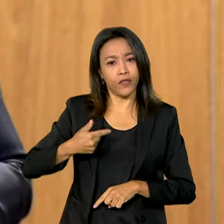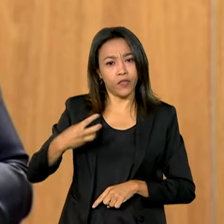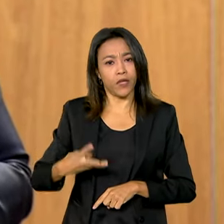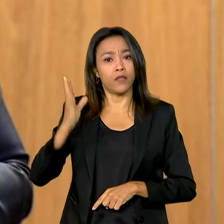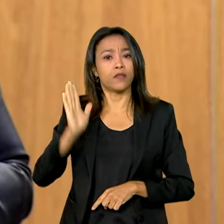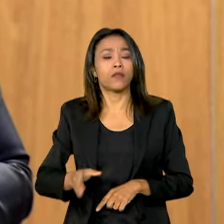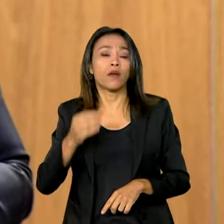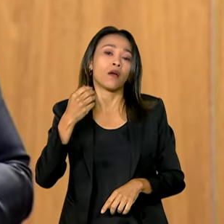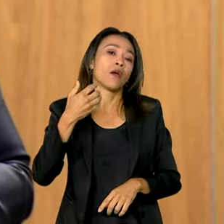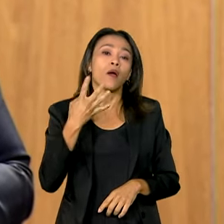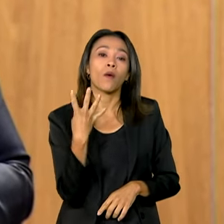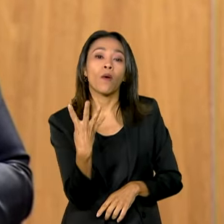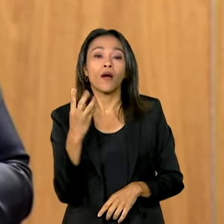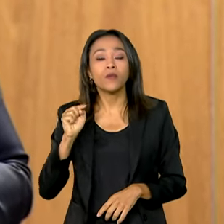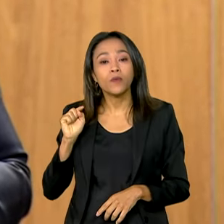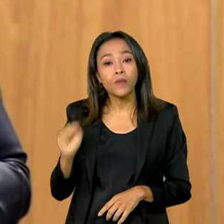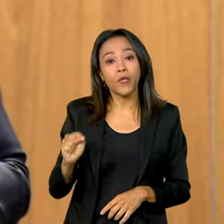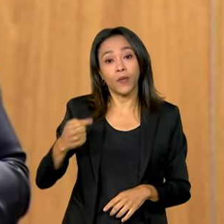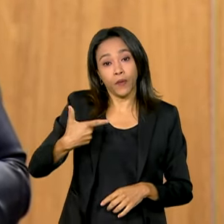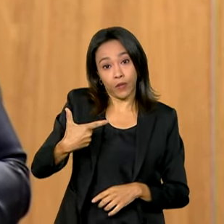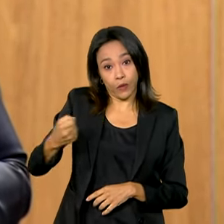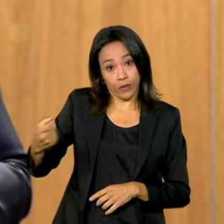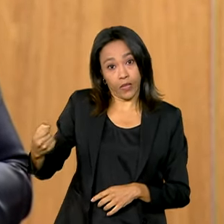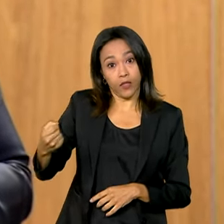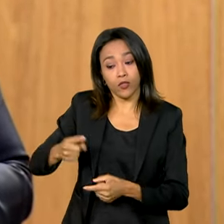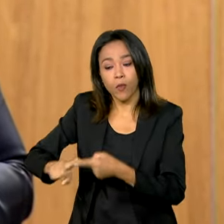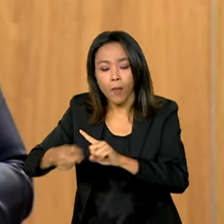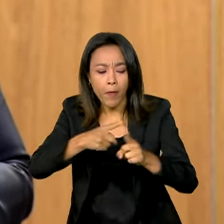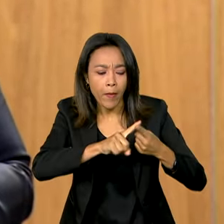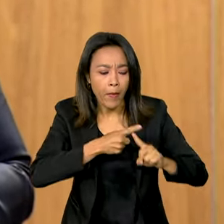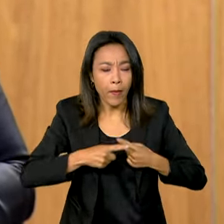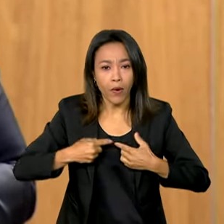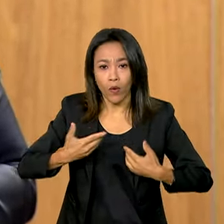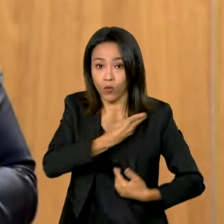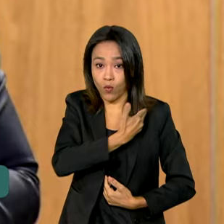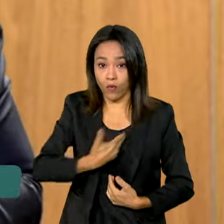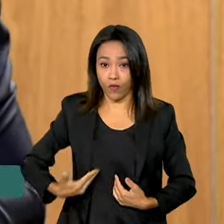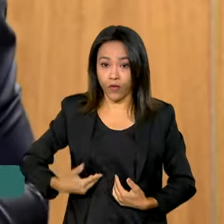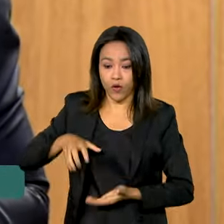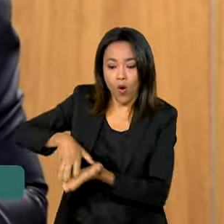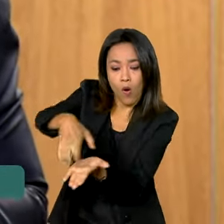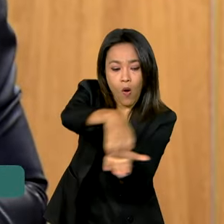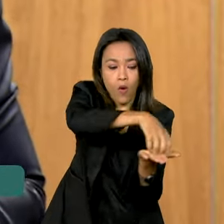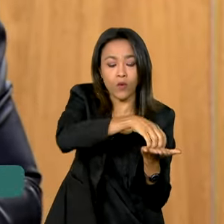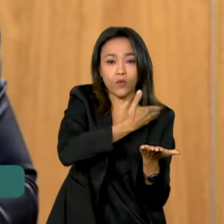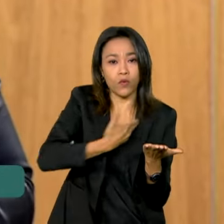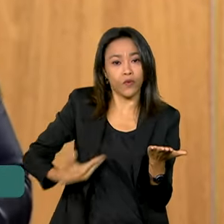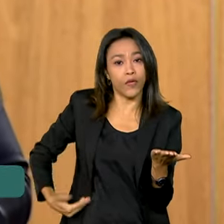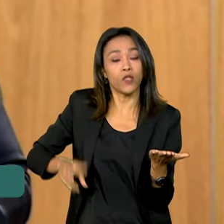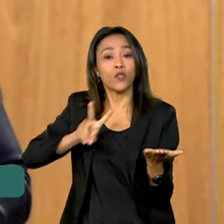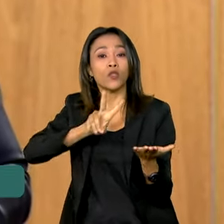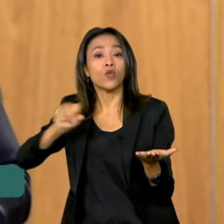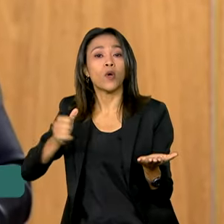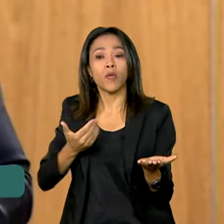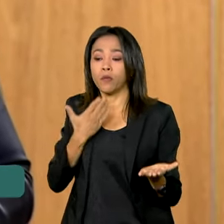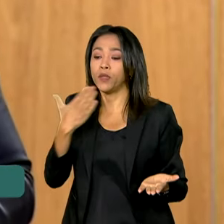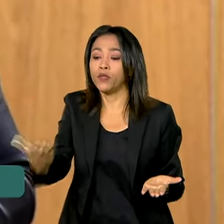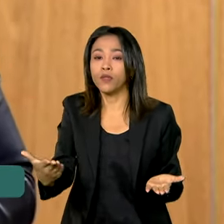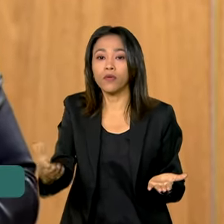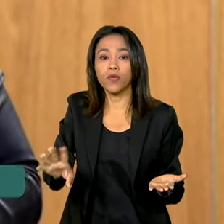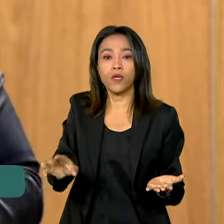4.200 interações com órgãos federais sobre aplicação e sobre casos de omissão de resposta.